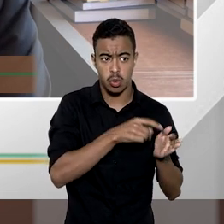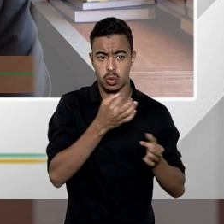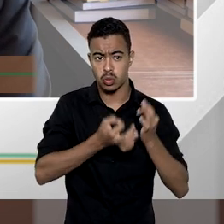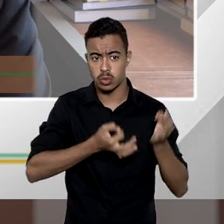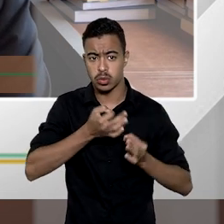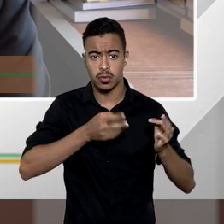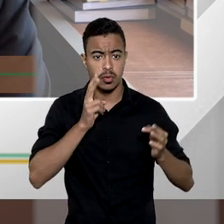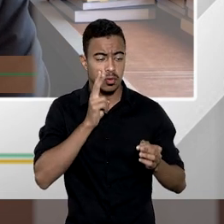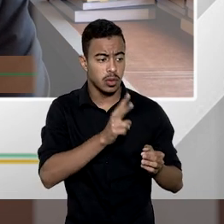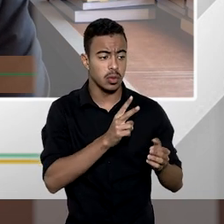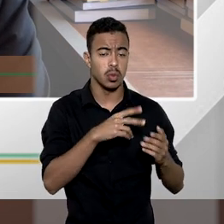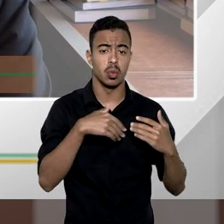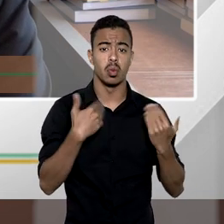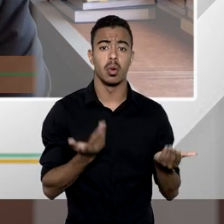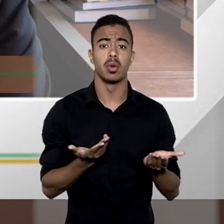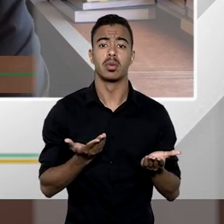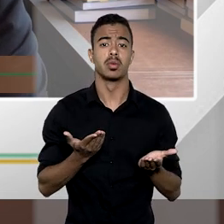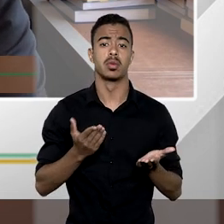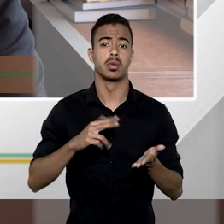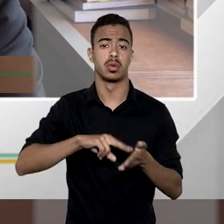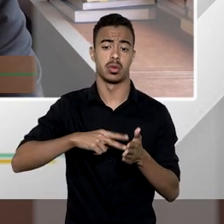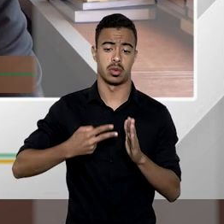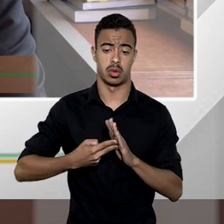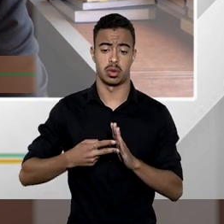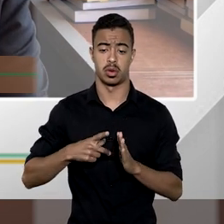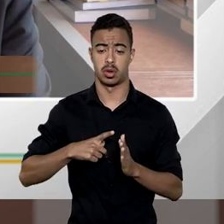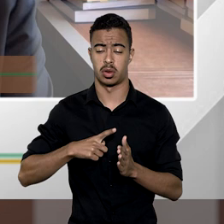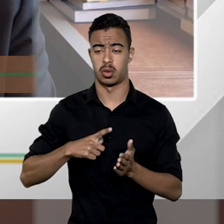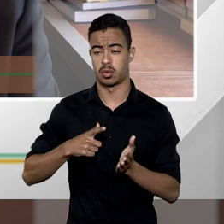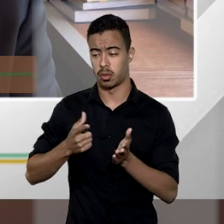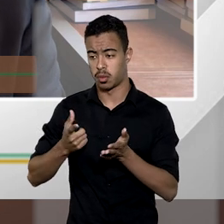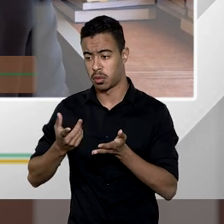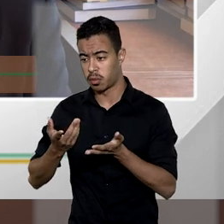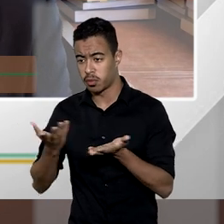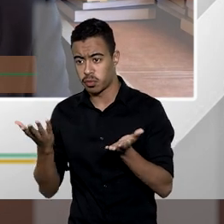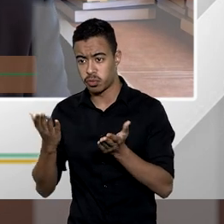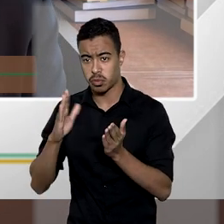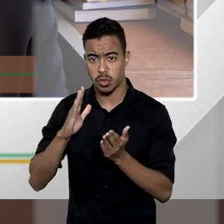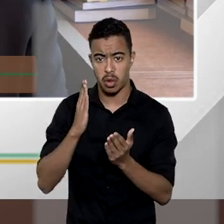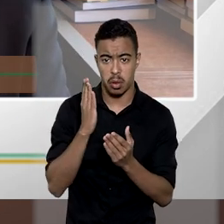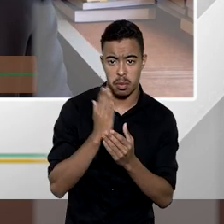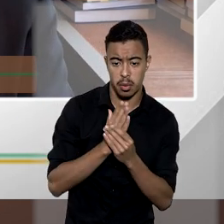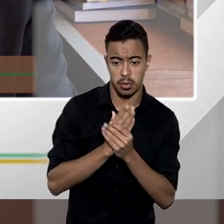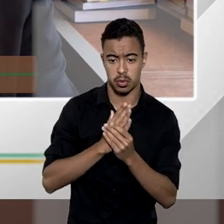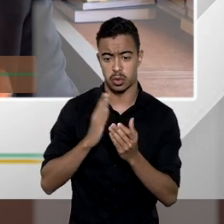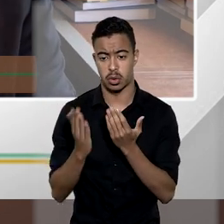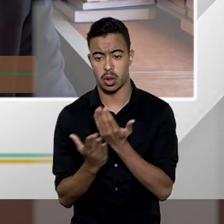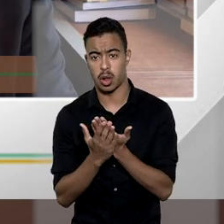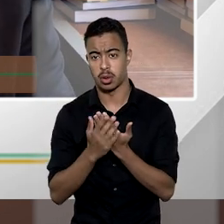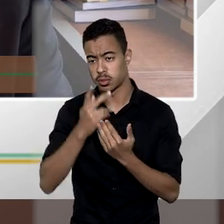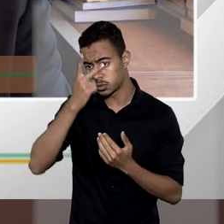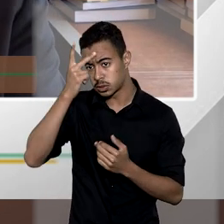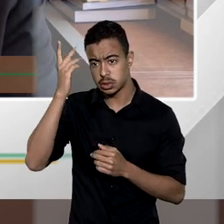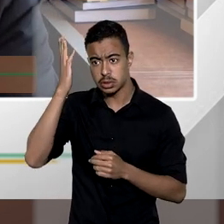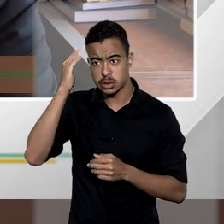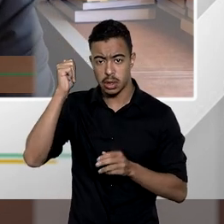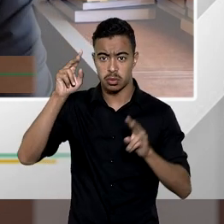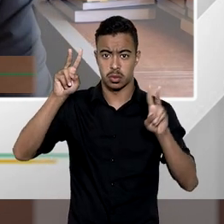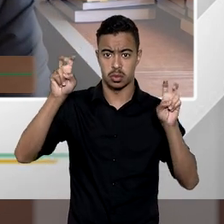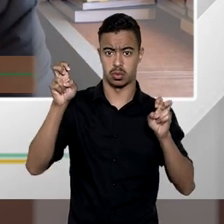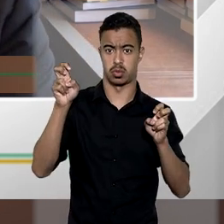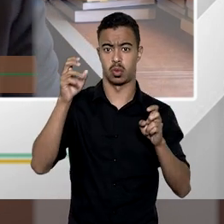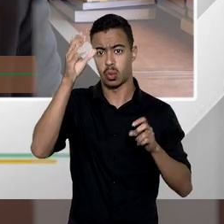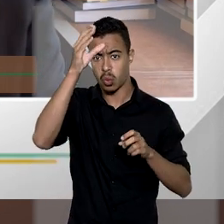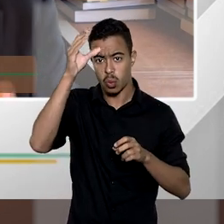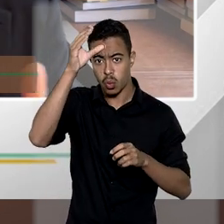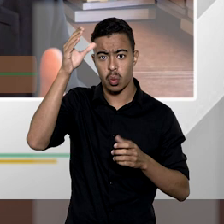a qual vai resultar os laudos periciais feitos por expertos no assunto sujeito